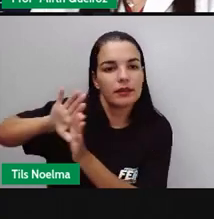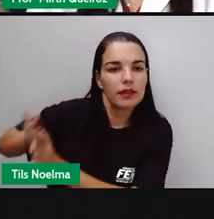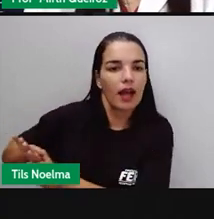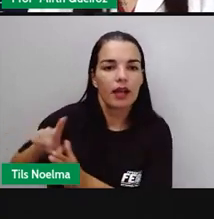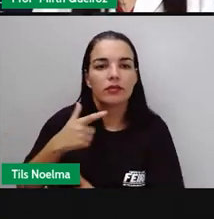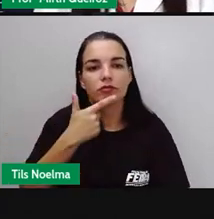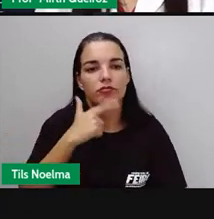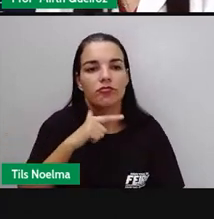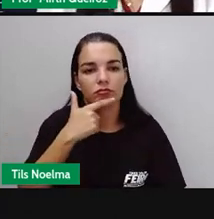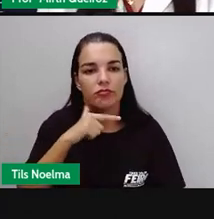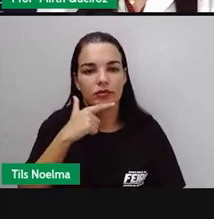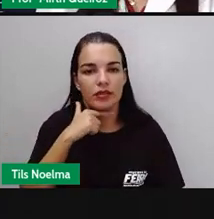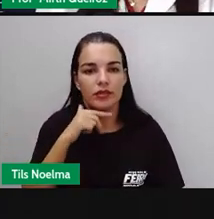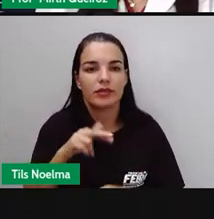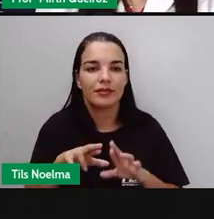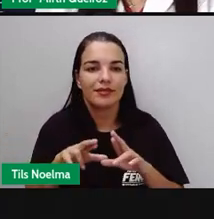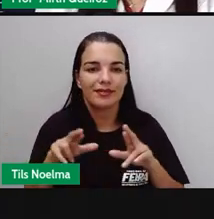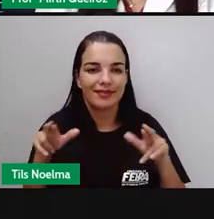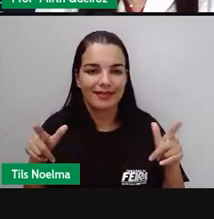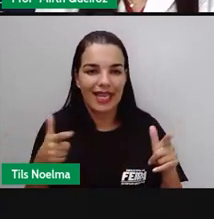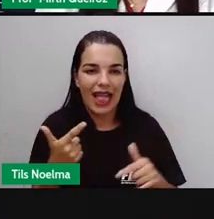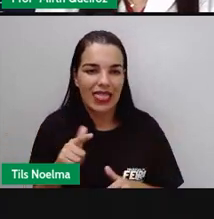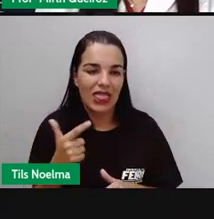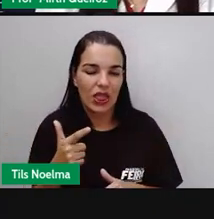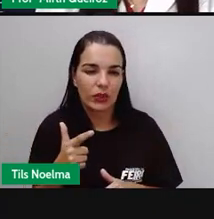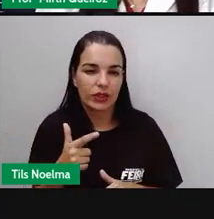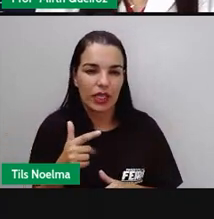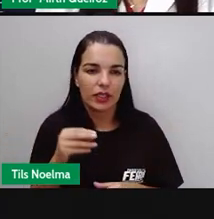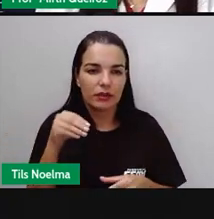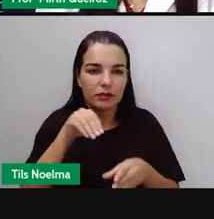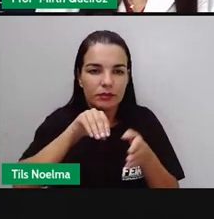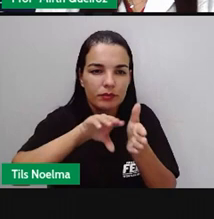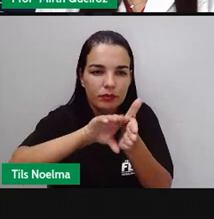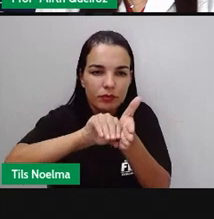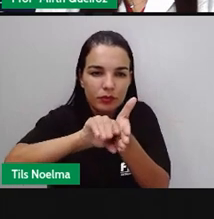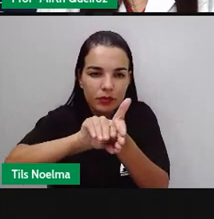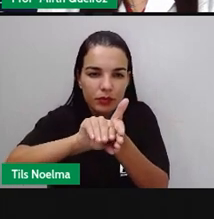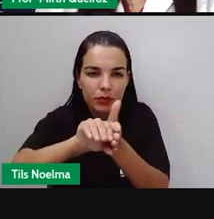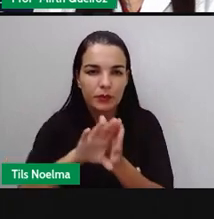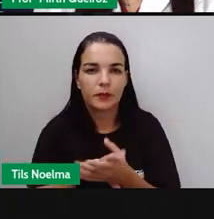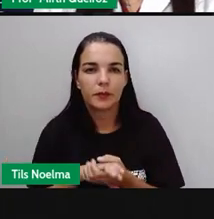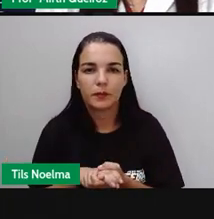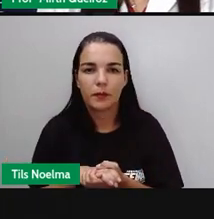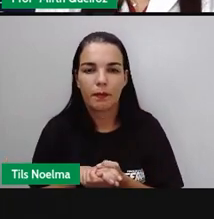que de um queijo em que não há a presença desse fungo, né?